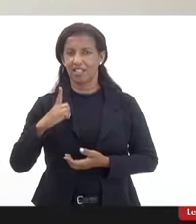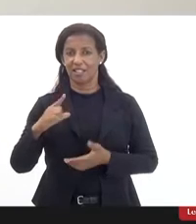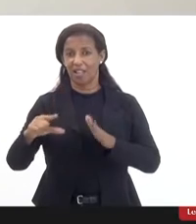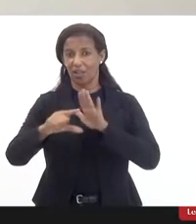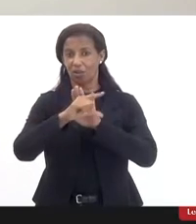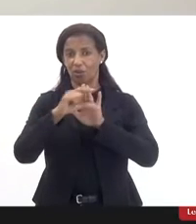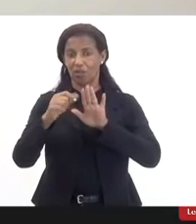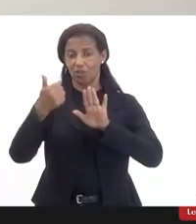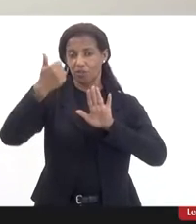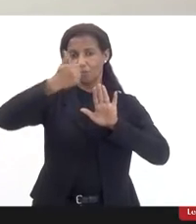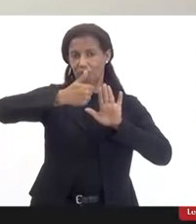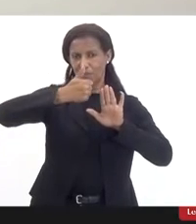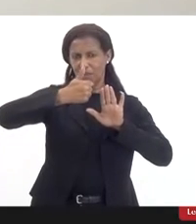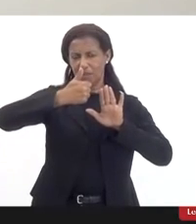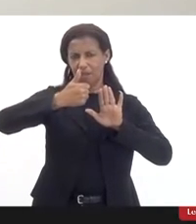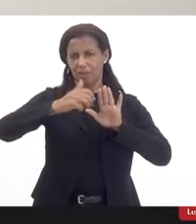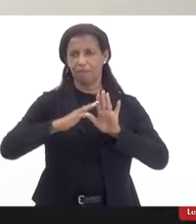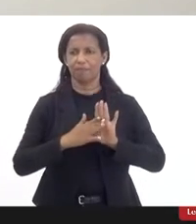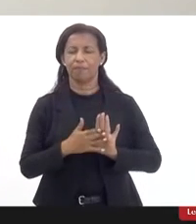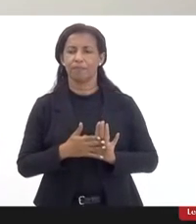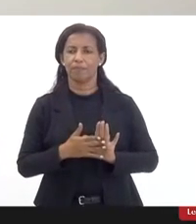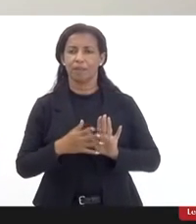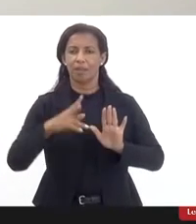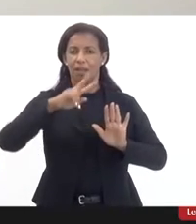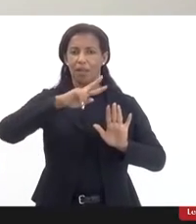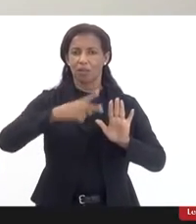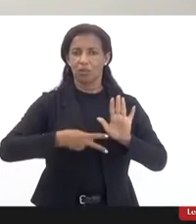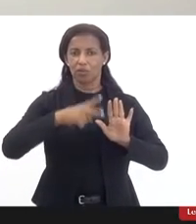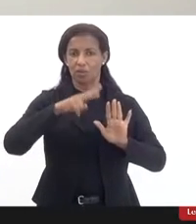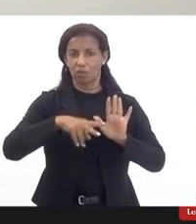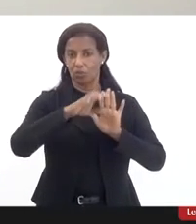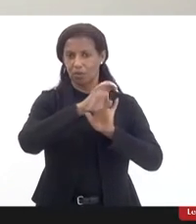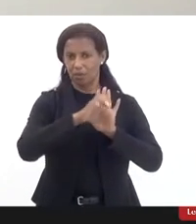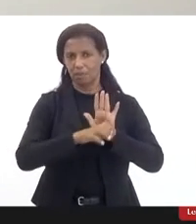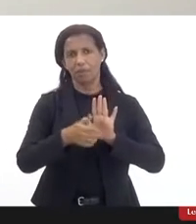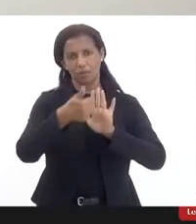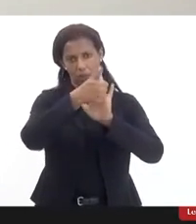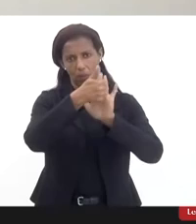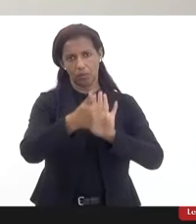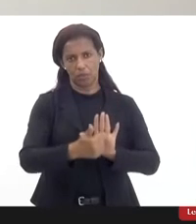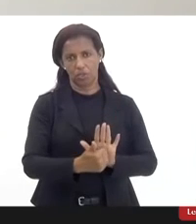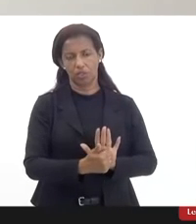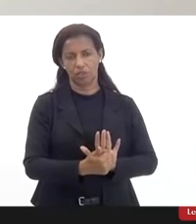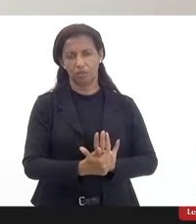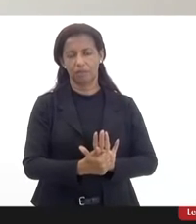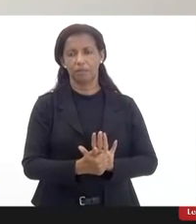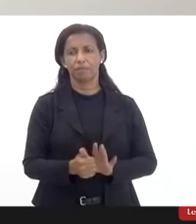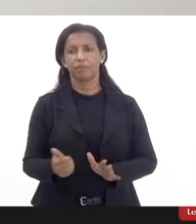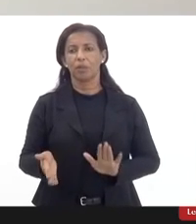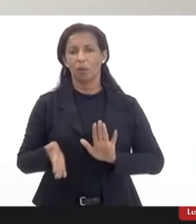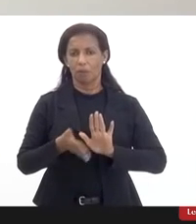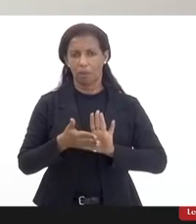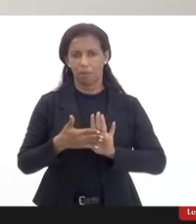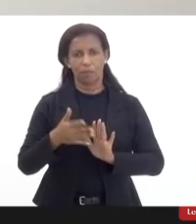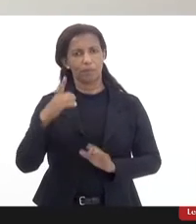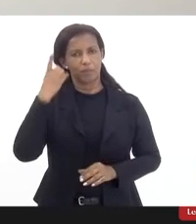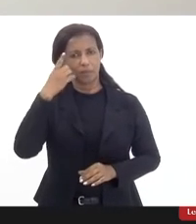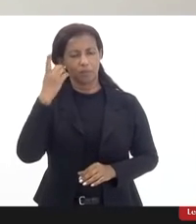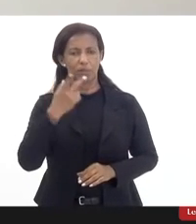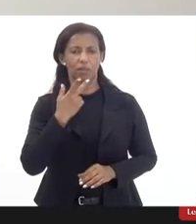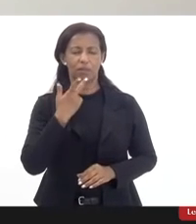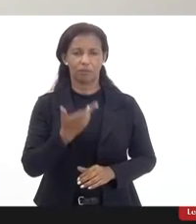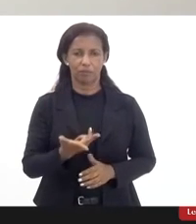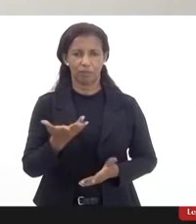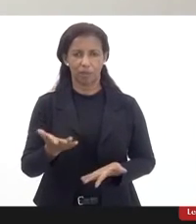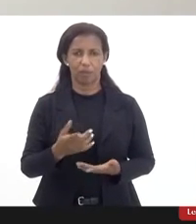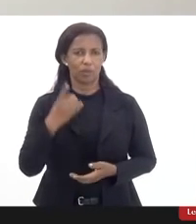primeiro com relação às outras duas emendas entendo como bem positivas e como a própria deputada falou a emenda